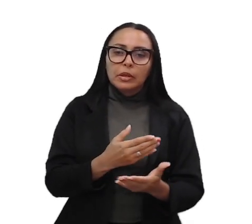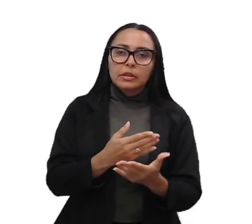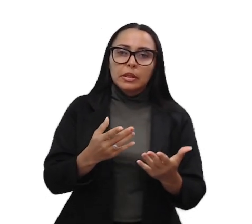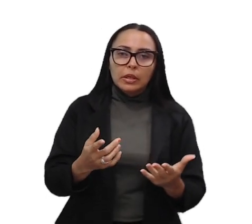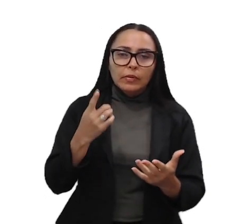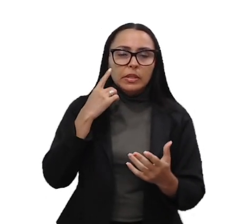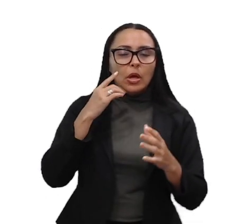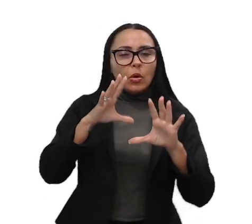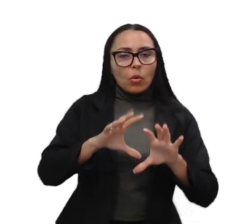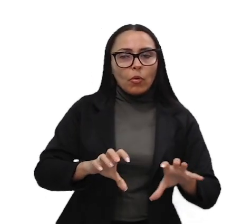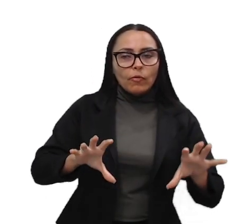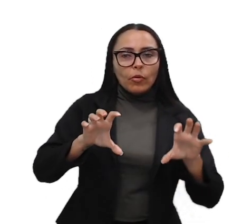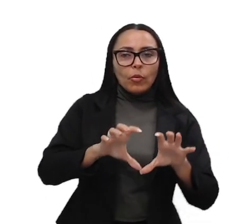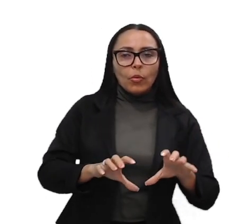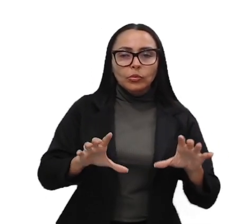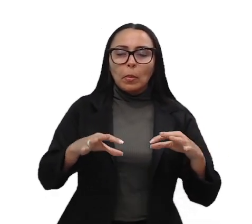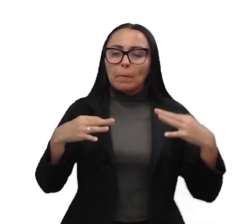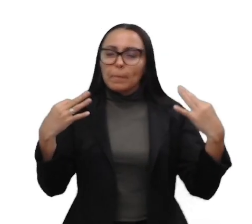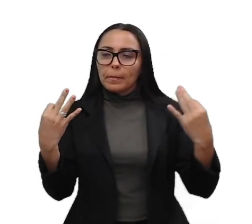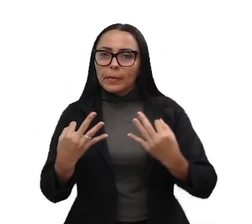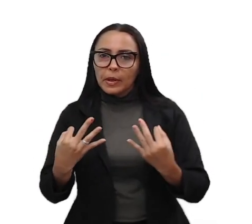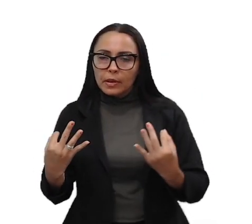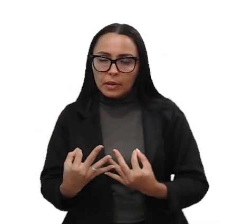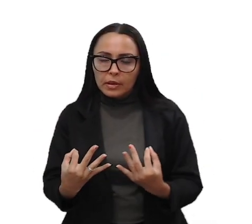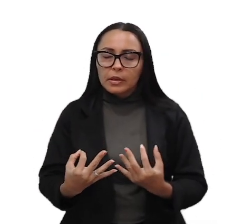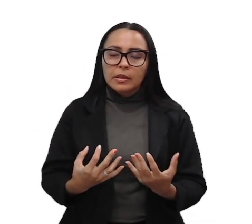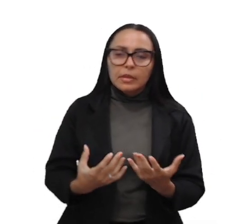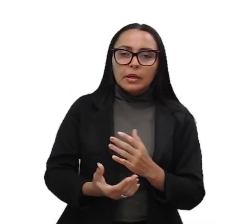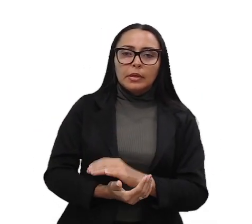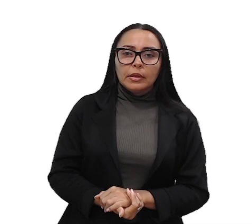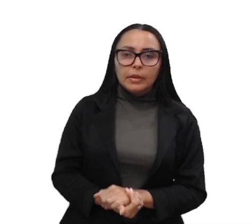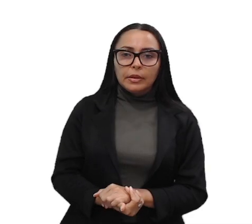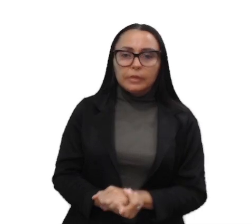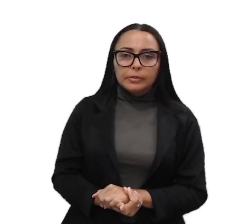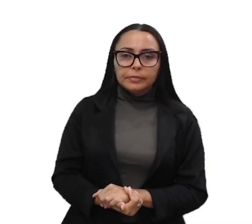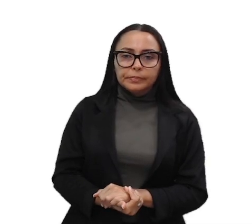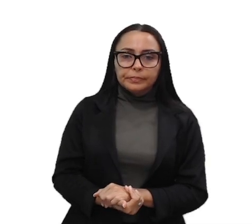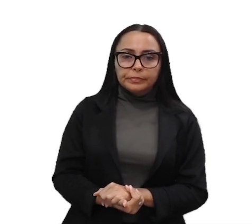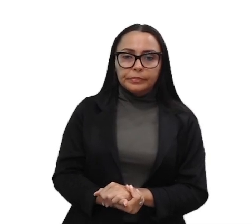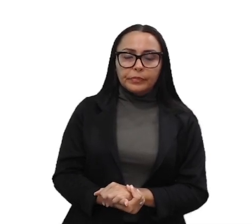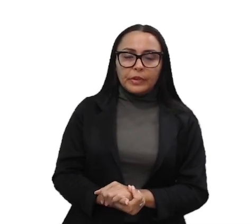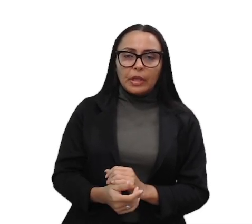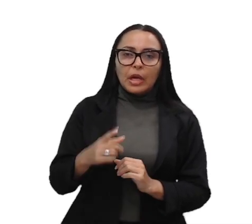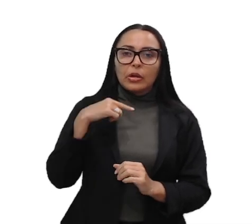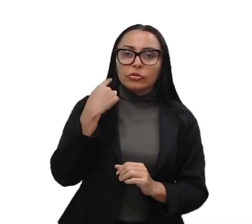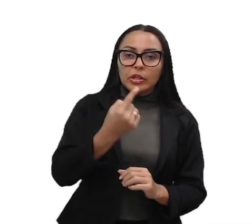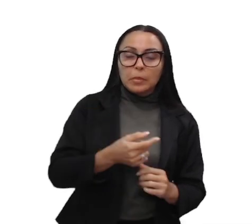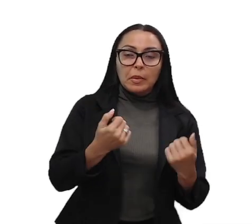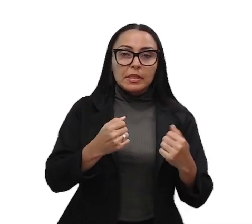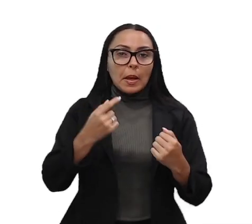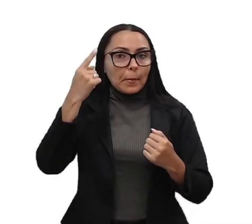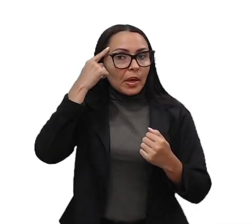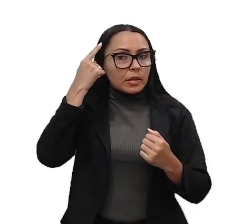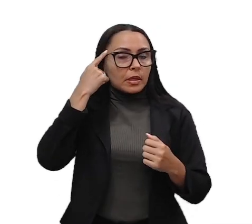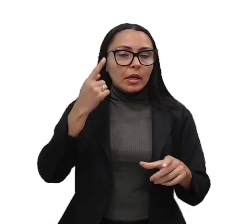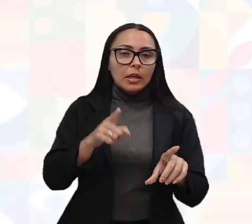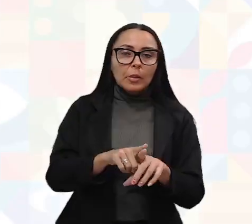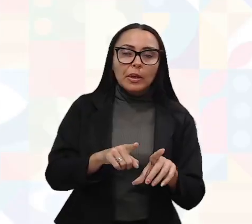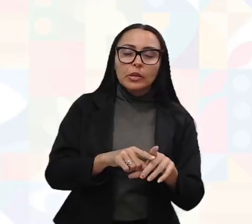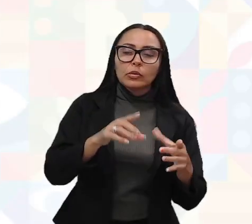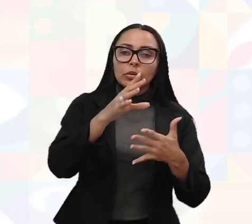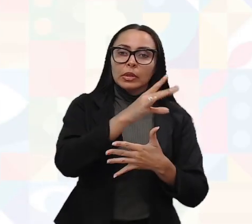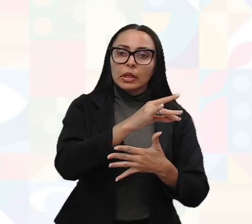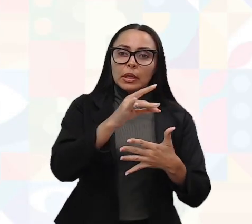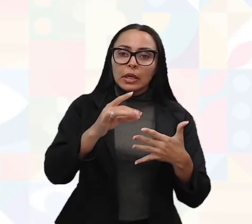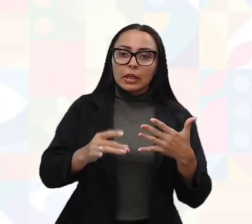conforto, beleza para o interior dessa edificação. E a gente também tem que pensar em todos os detalhes